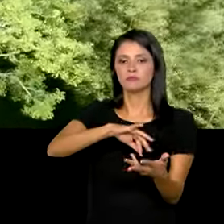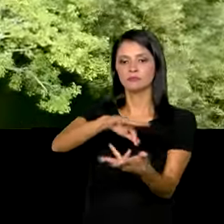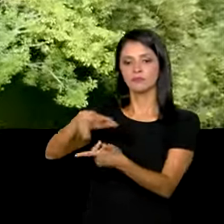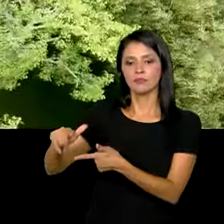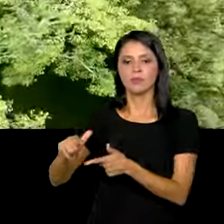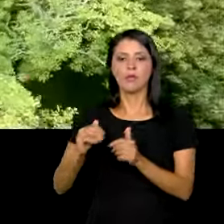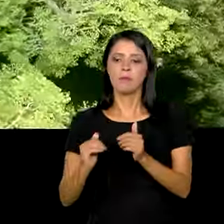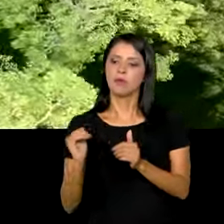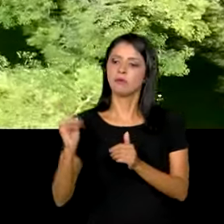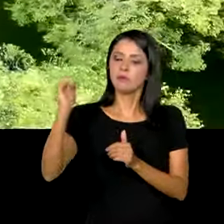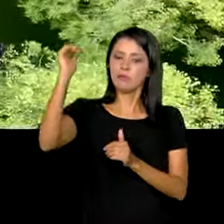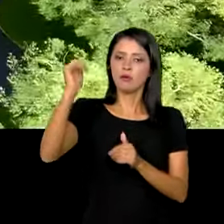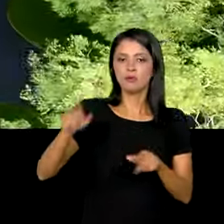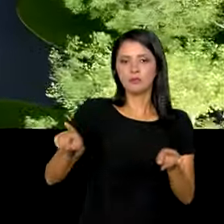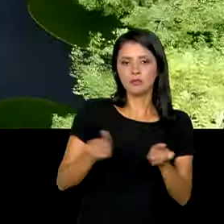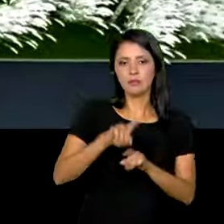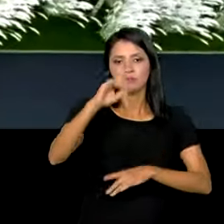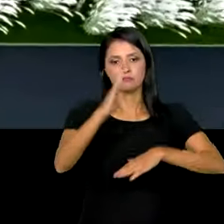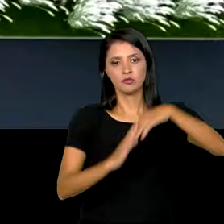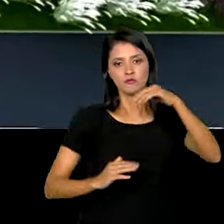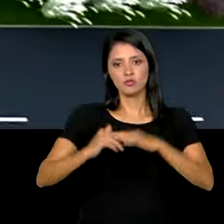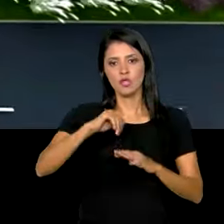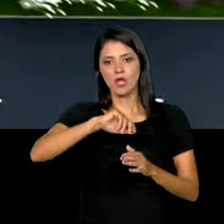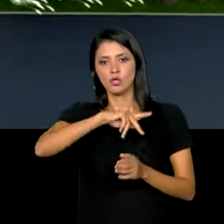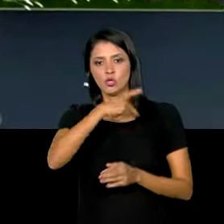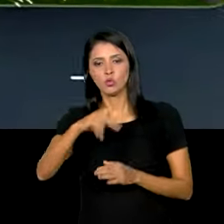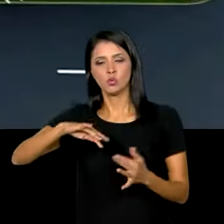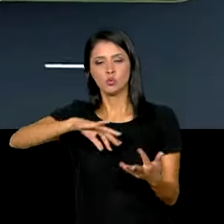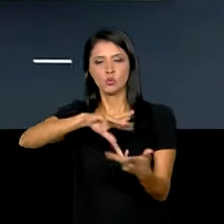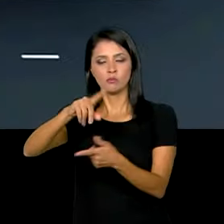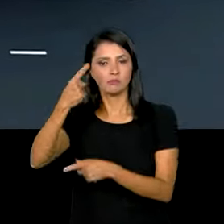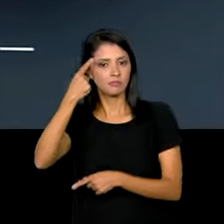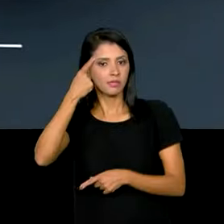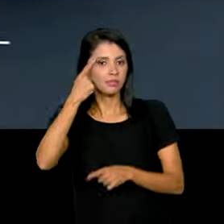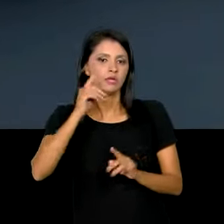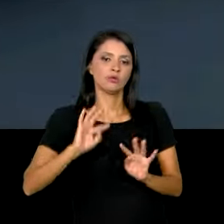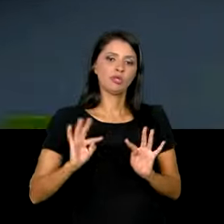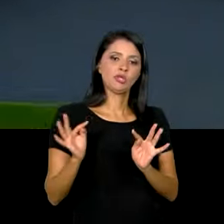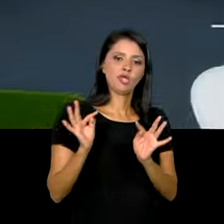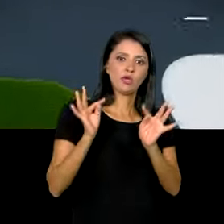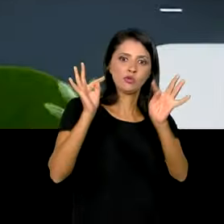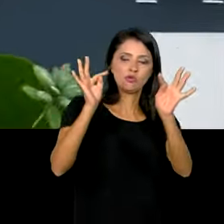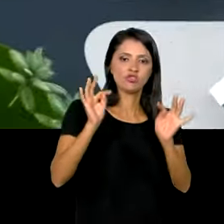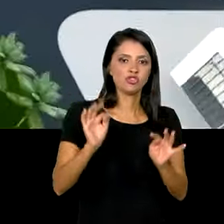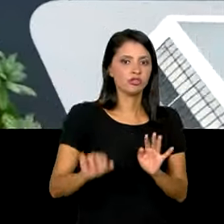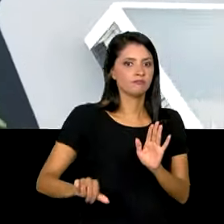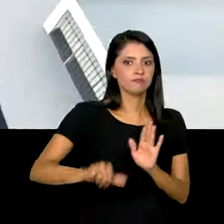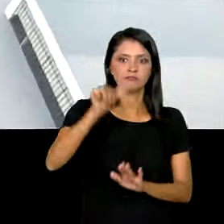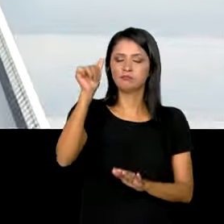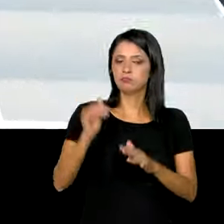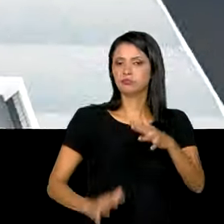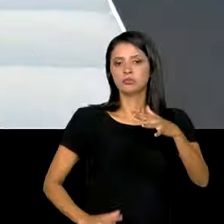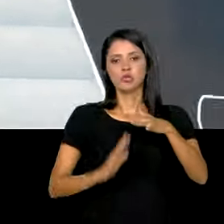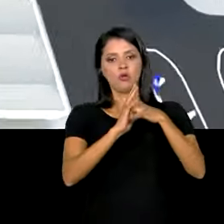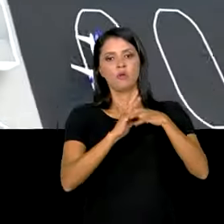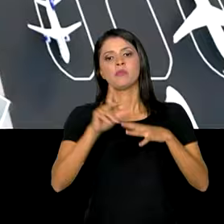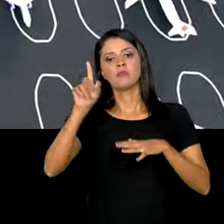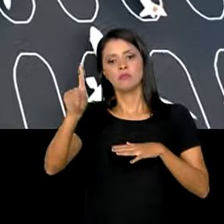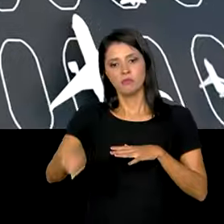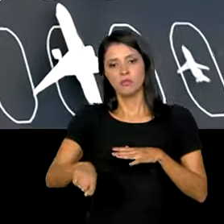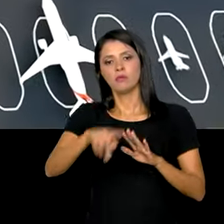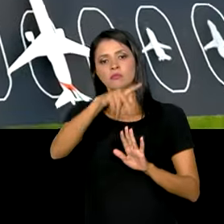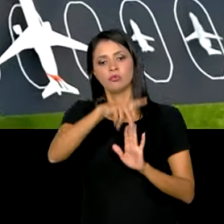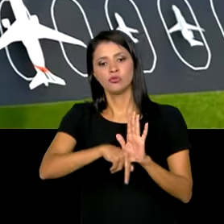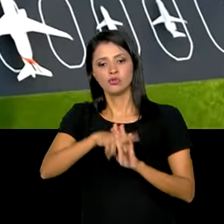hangares e profissionais de todo o mundo, pensando em tecnologias de ponta. Este é o projeto do Parque